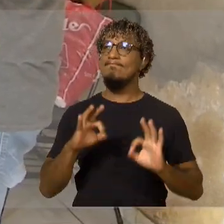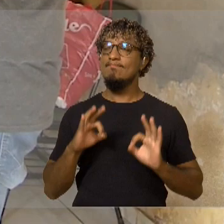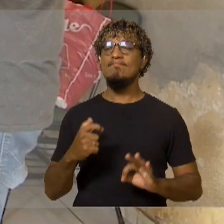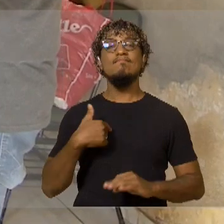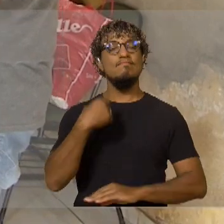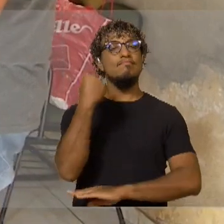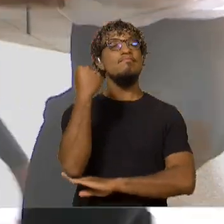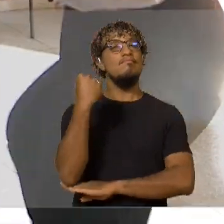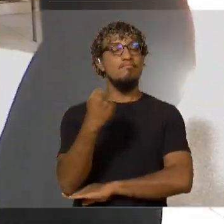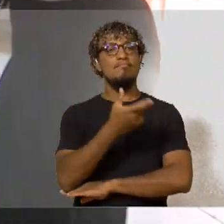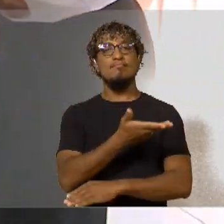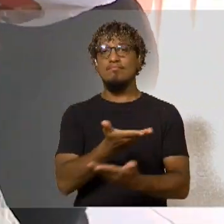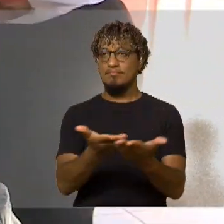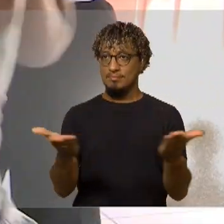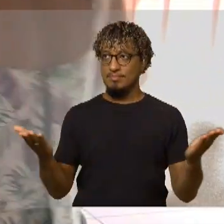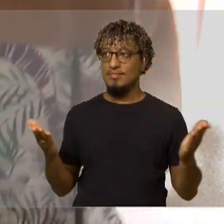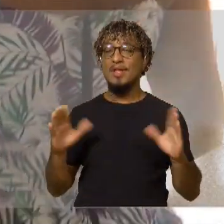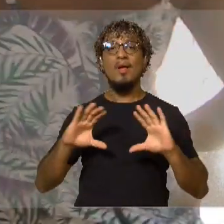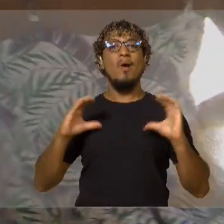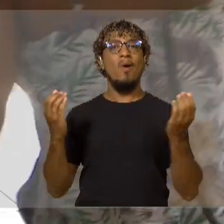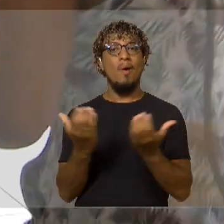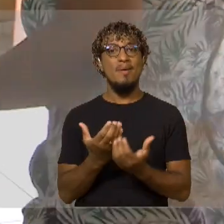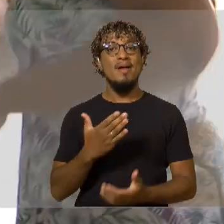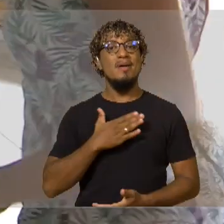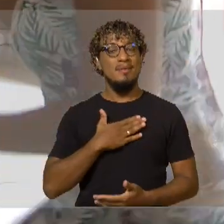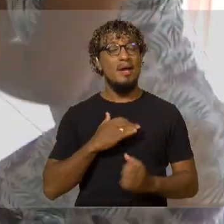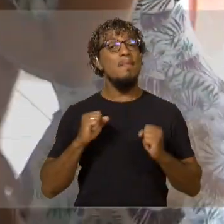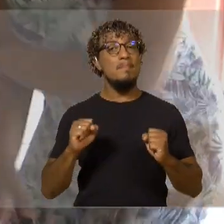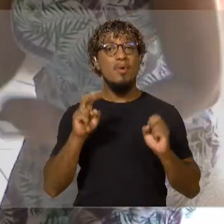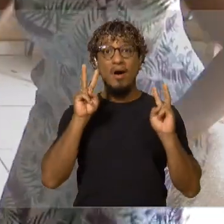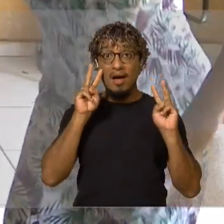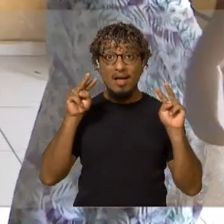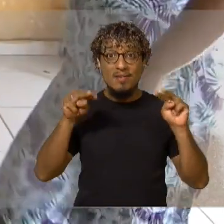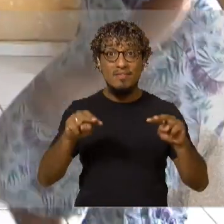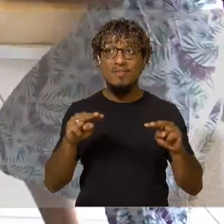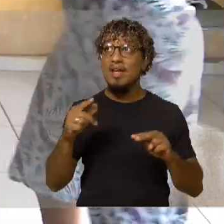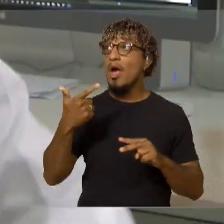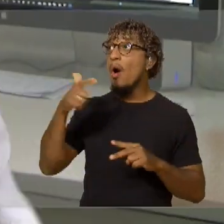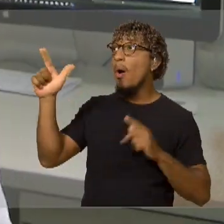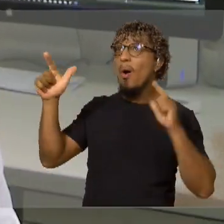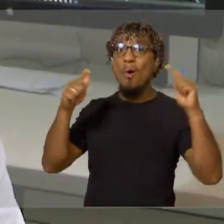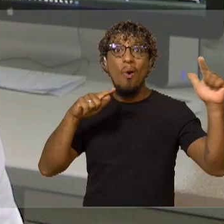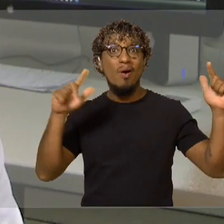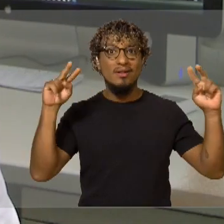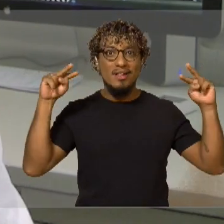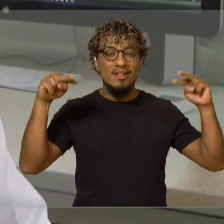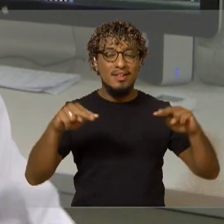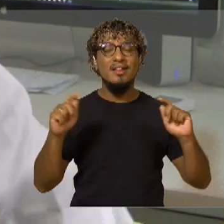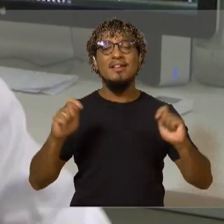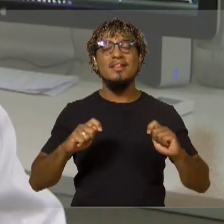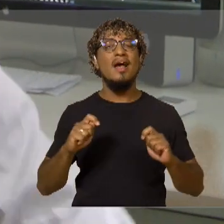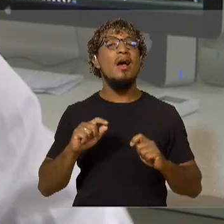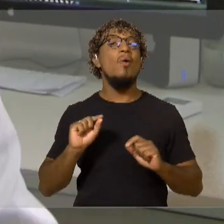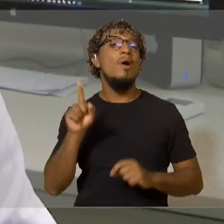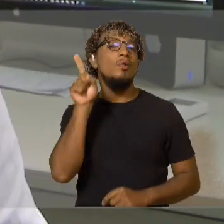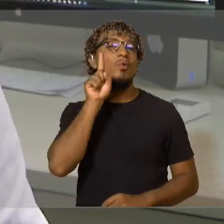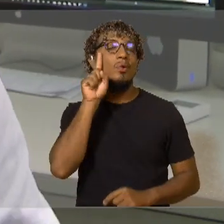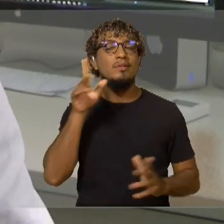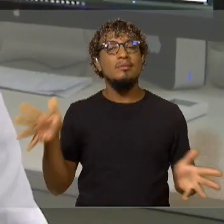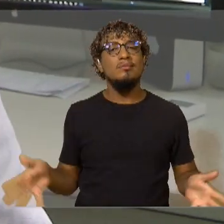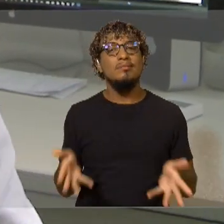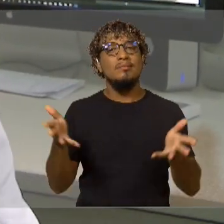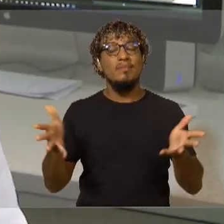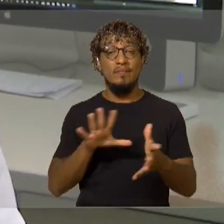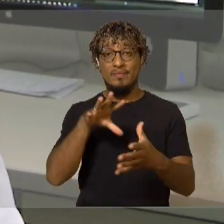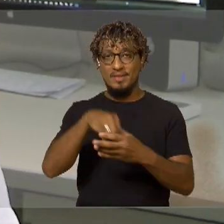existo, as pessoas que estão na minha comunidade agora podem ser vistas por outras pessoas. Nessa batalha árdua que é promover essas